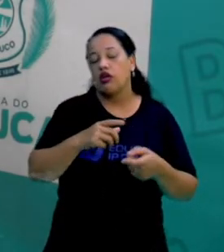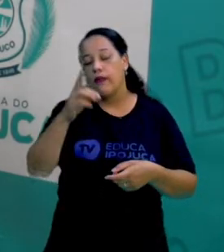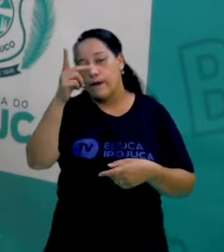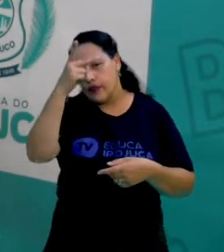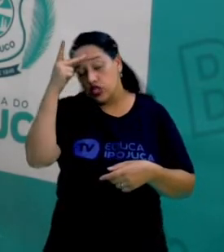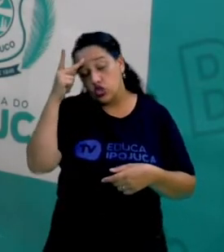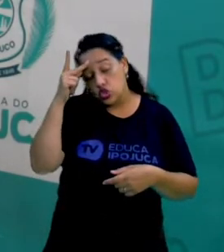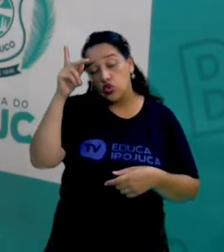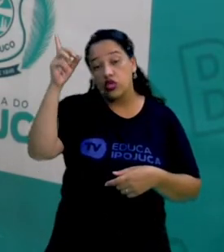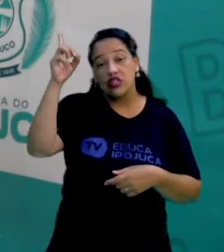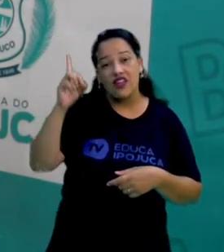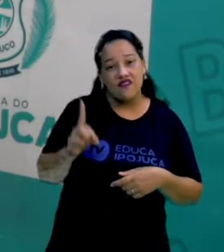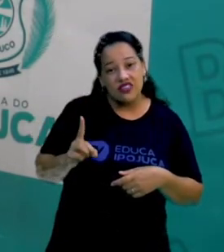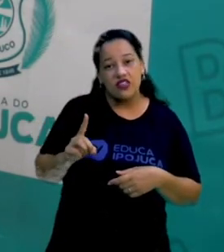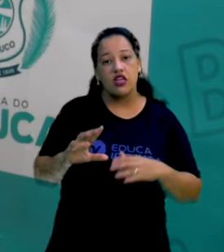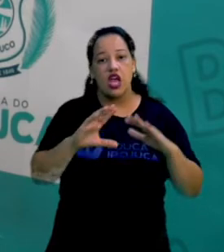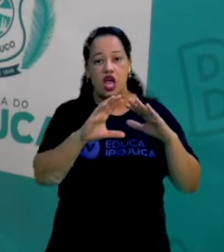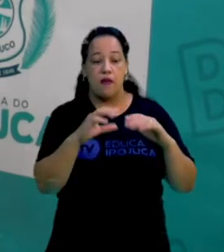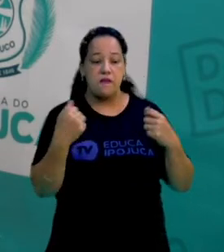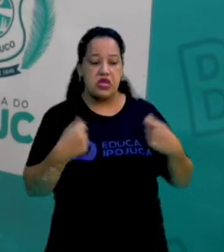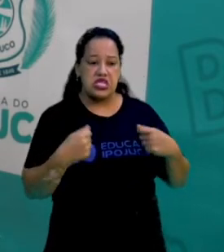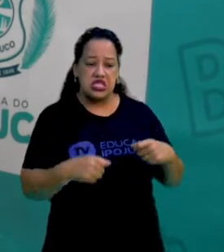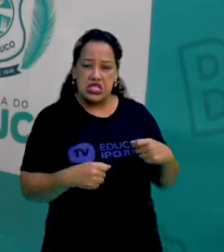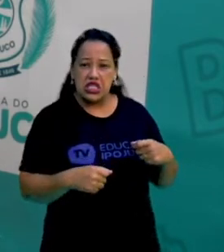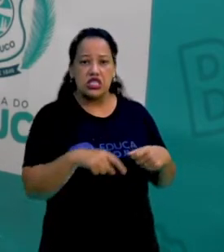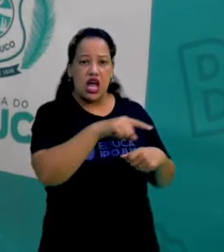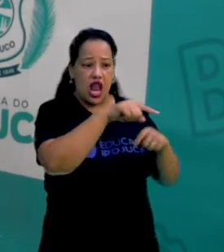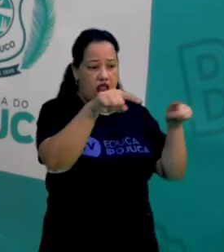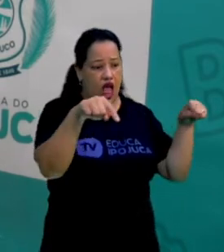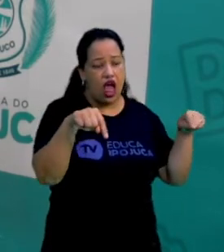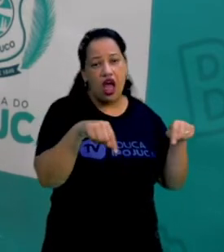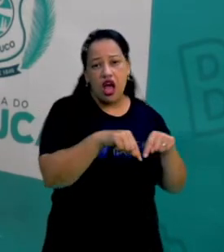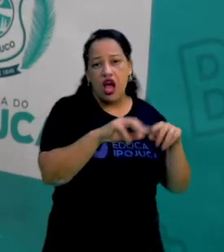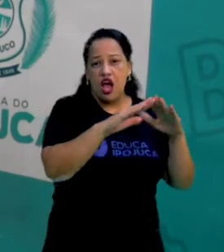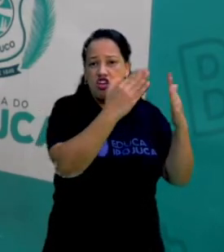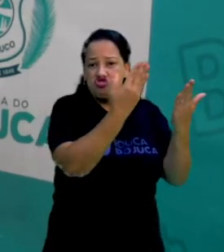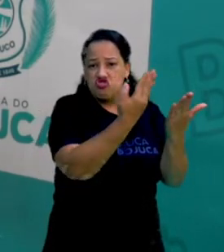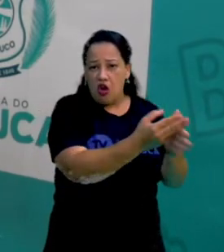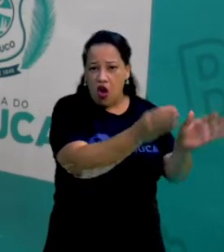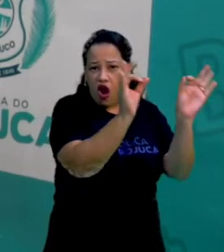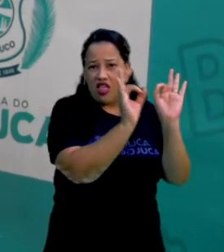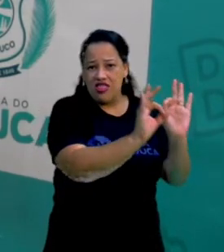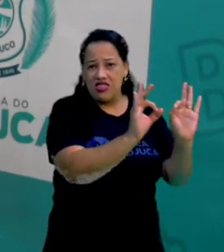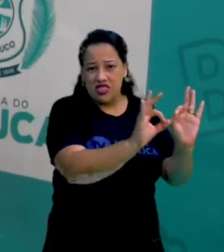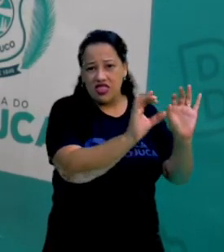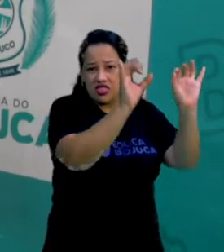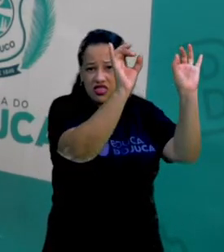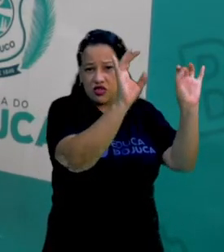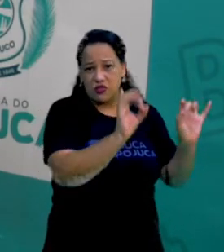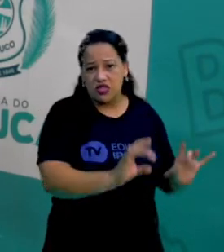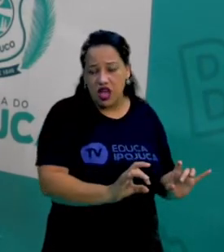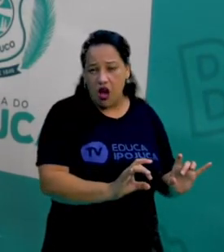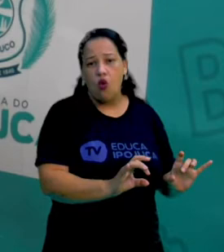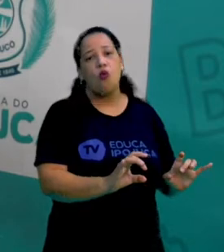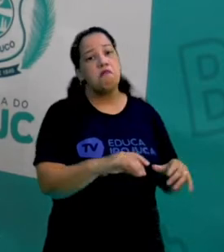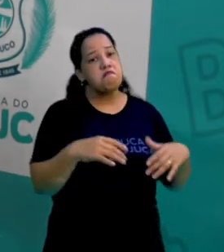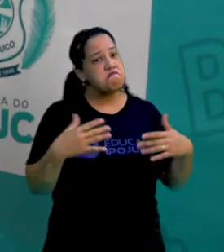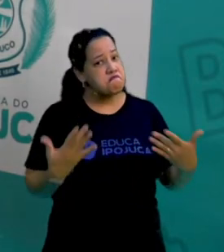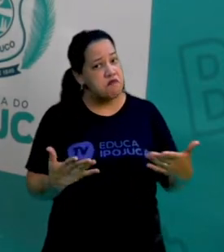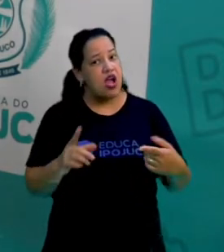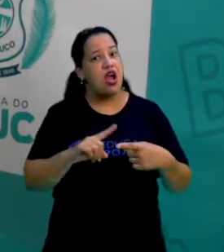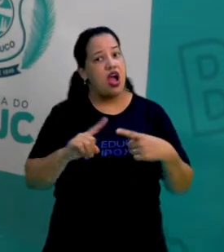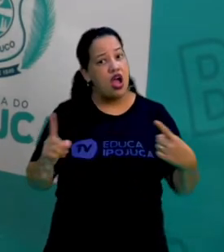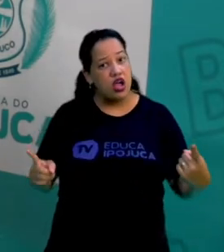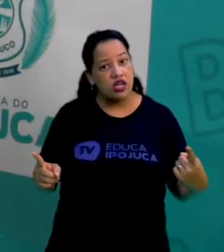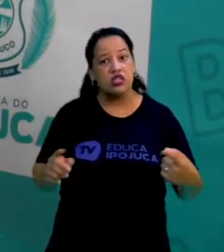estudar em escolas especializadas para pessoas com deficiência, mas aí fugiriam totalmente